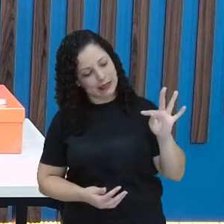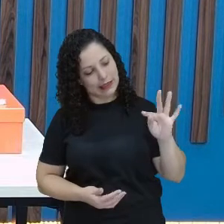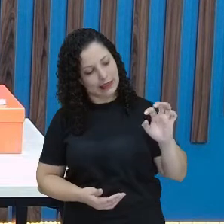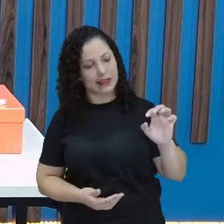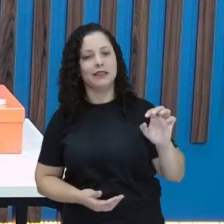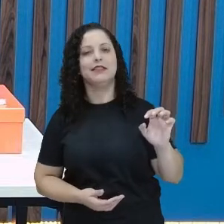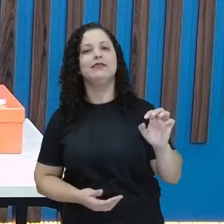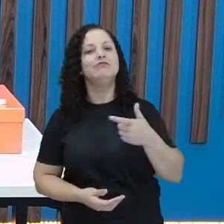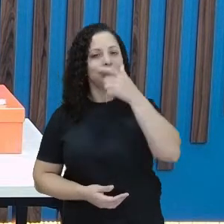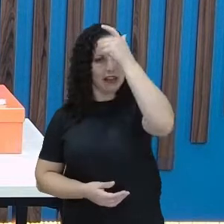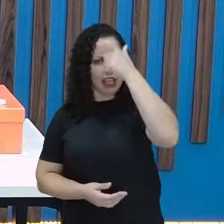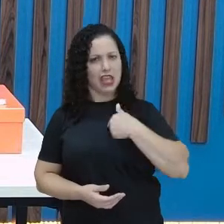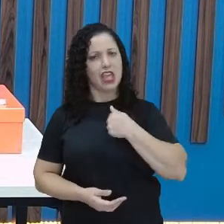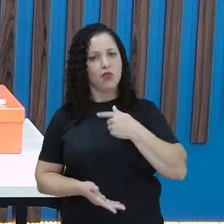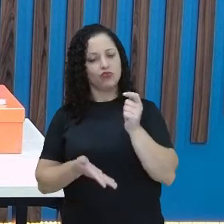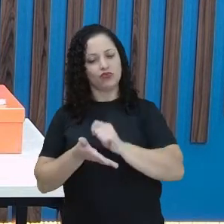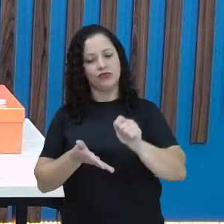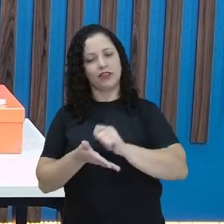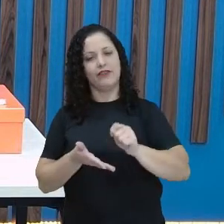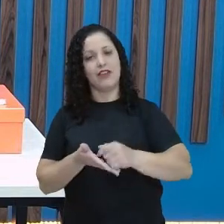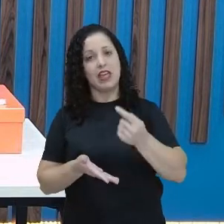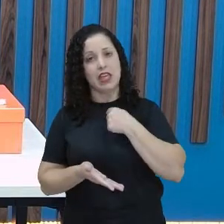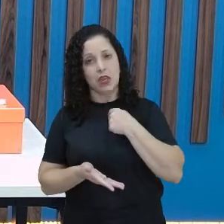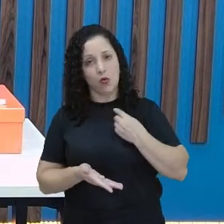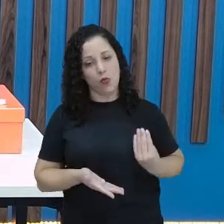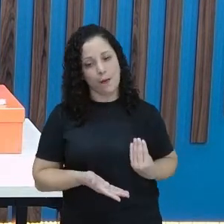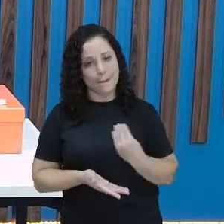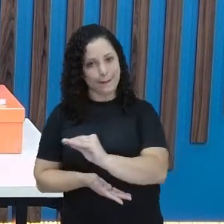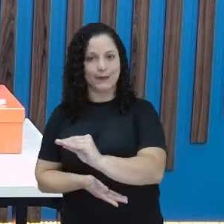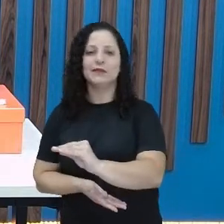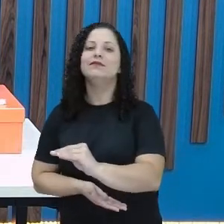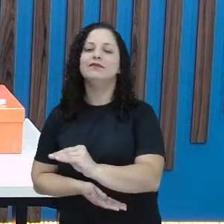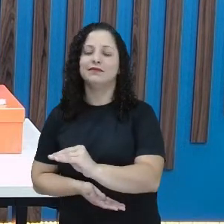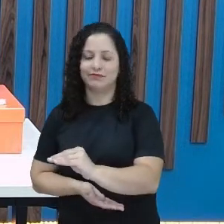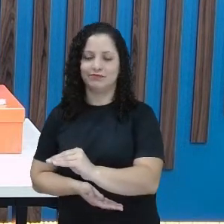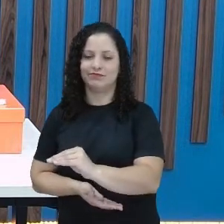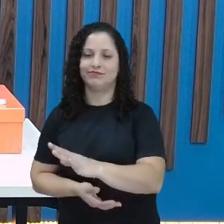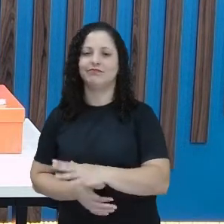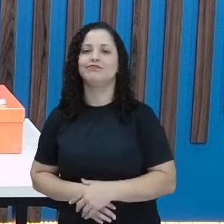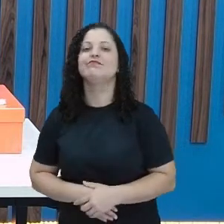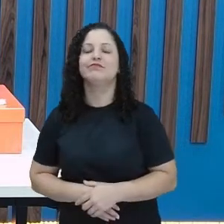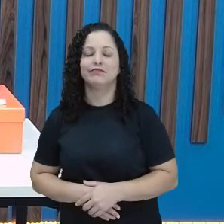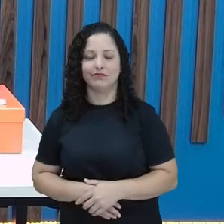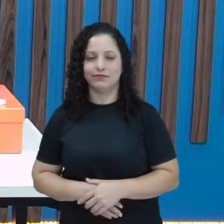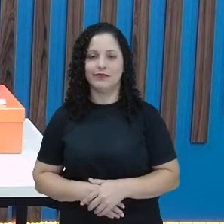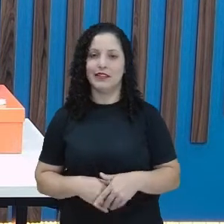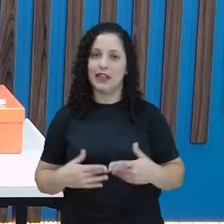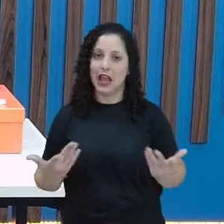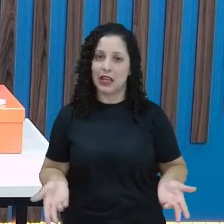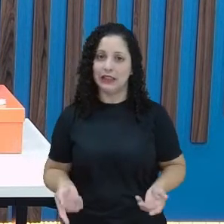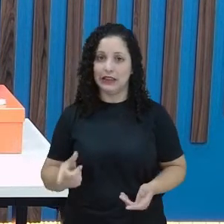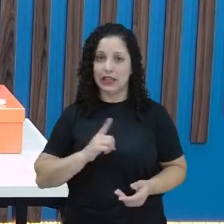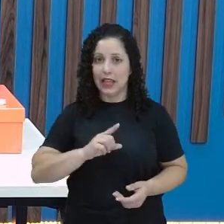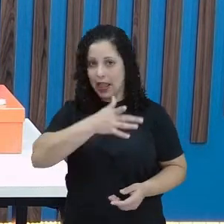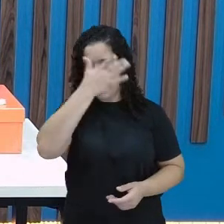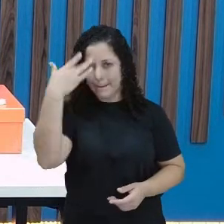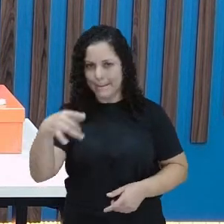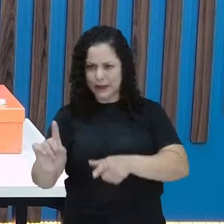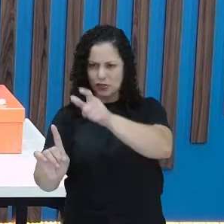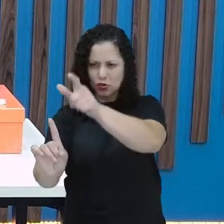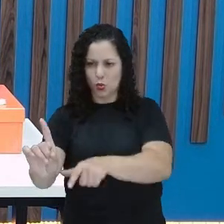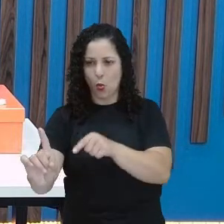sou o remetente. Eu sou o emissor daquela mensagem, tá? Aí vai ter o receptor,